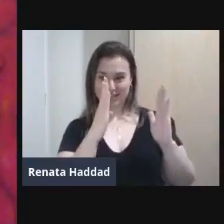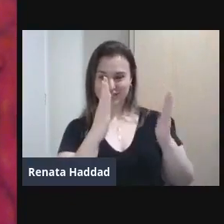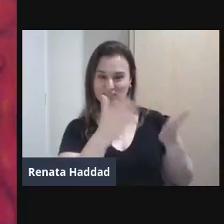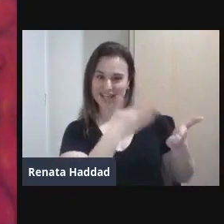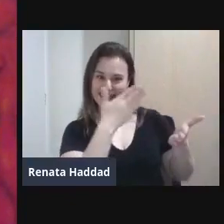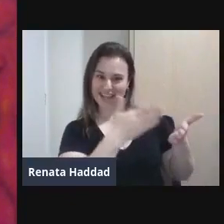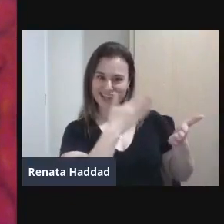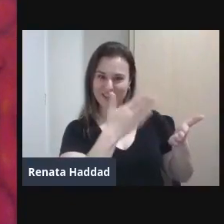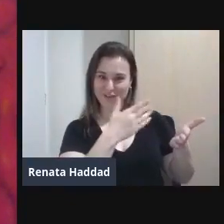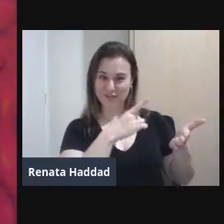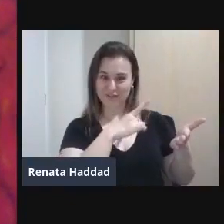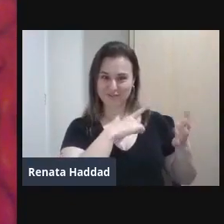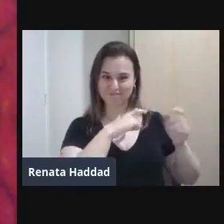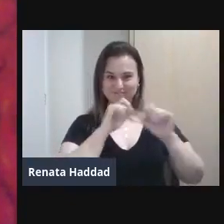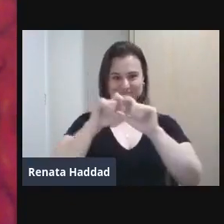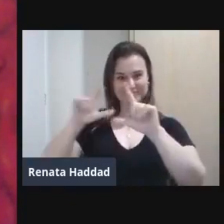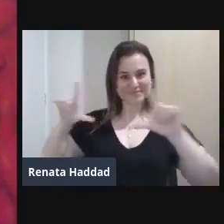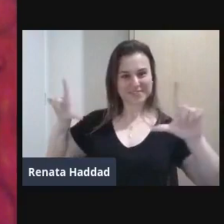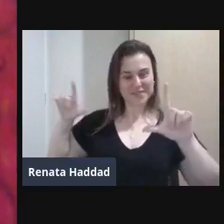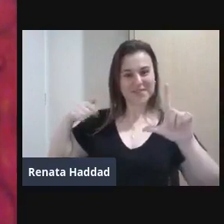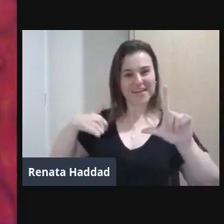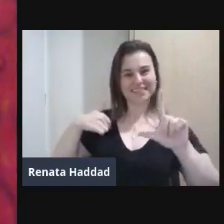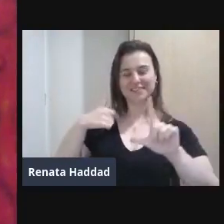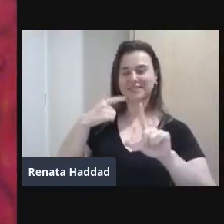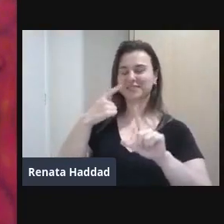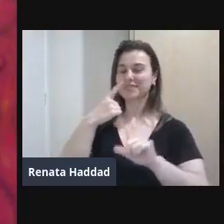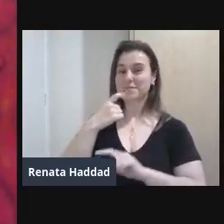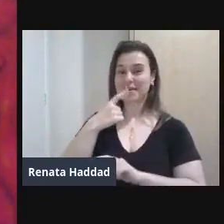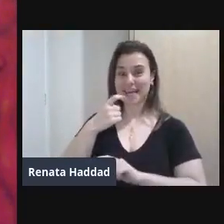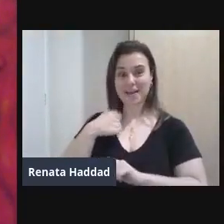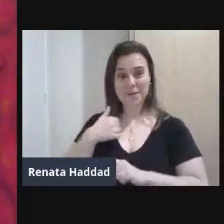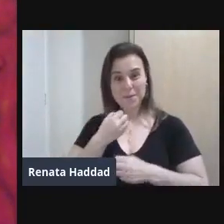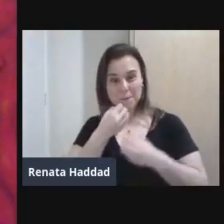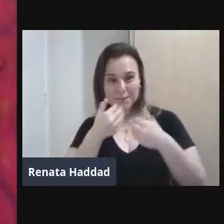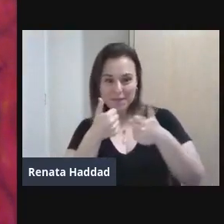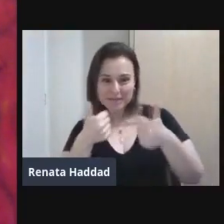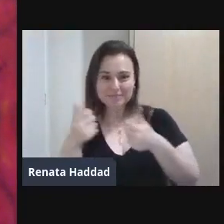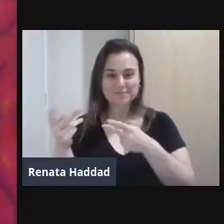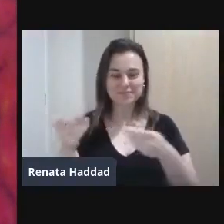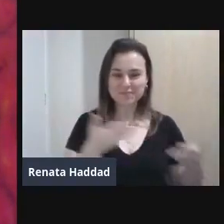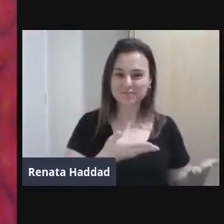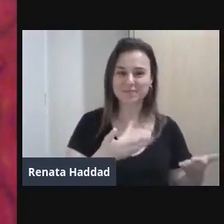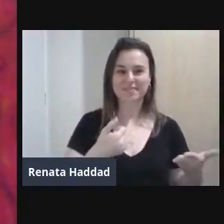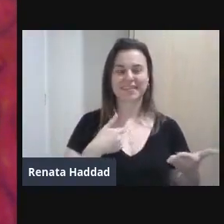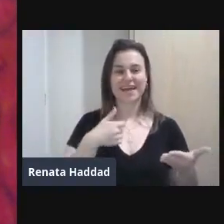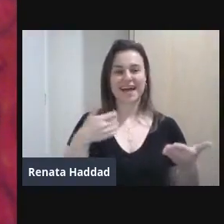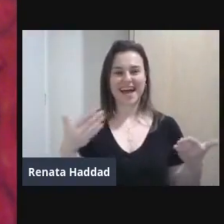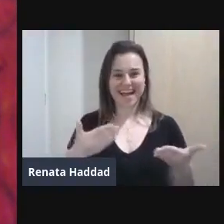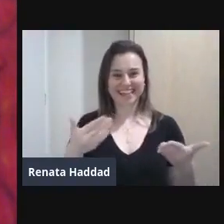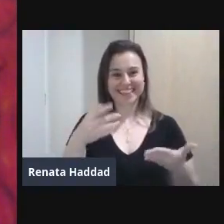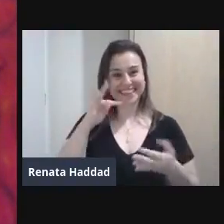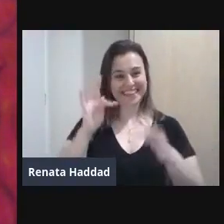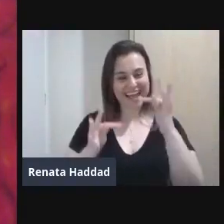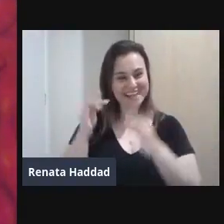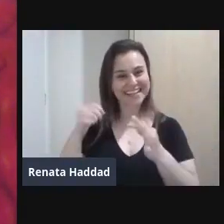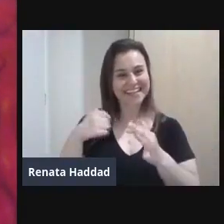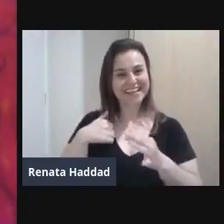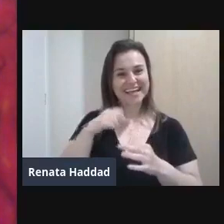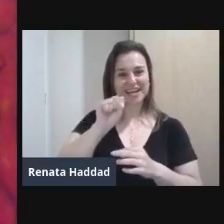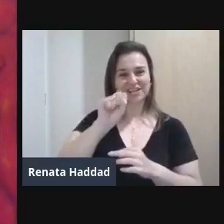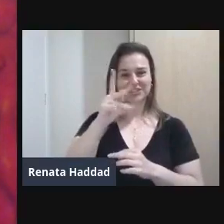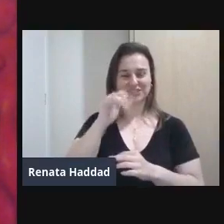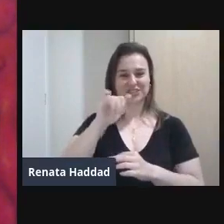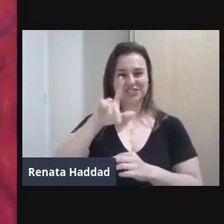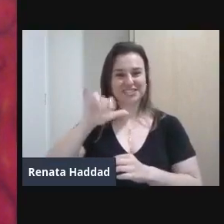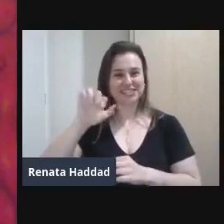quadro vermelho Então, mais uma vez, sejam muito bem-vindos Na técnica estou com o Chile Ribeiro Na edição de imagens com o Laurindo